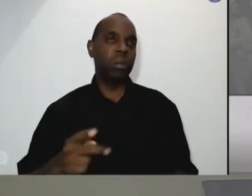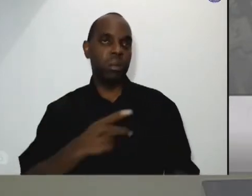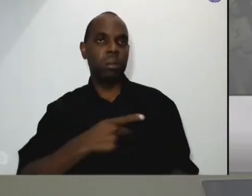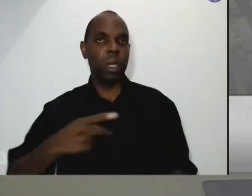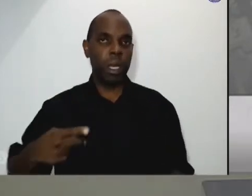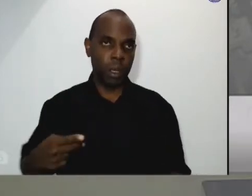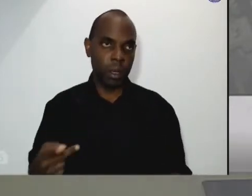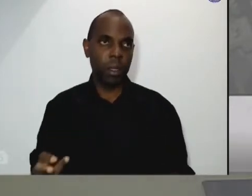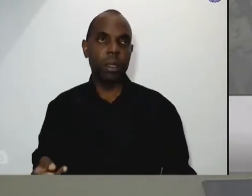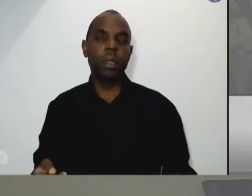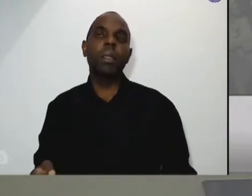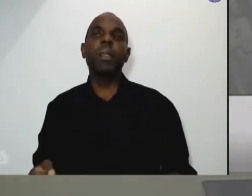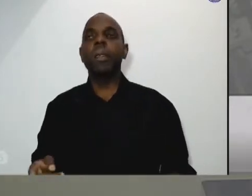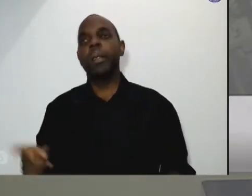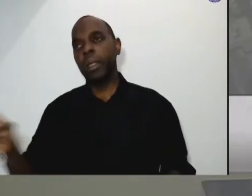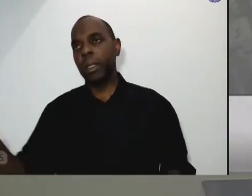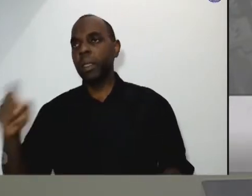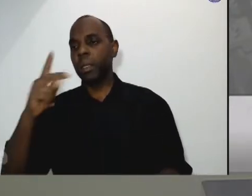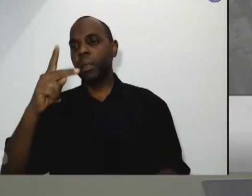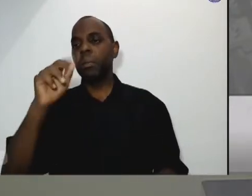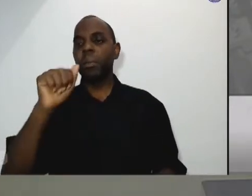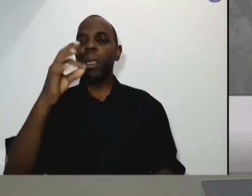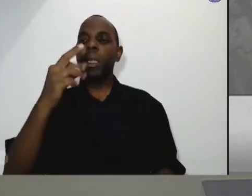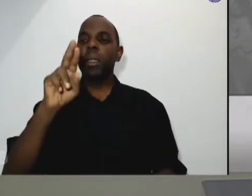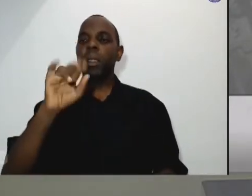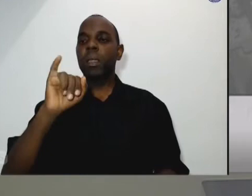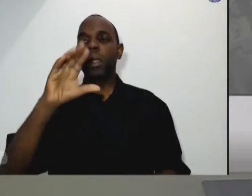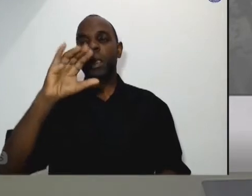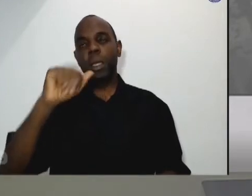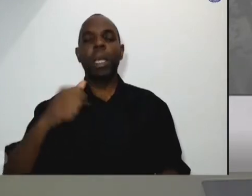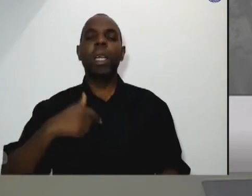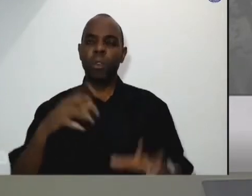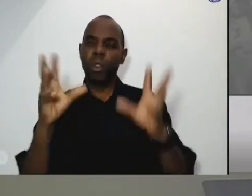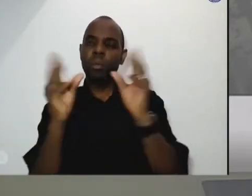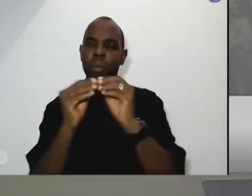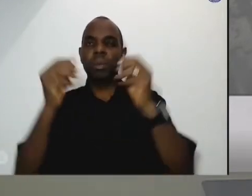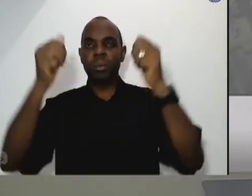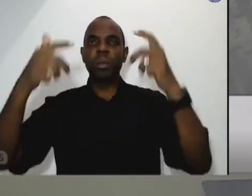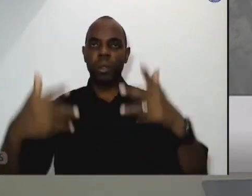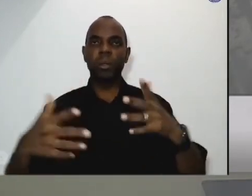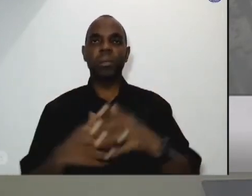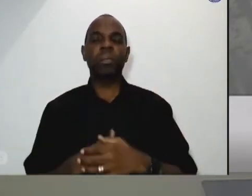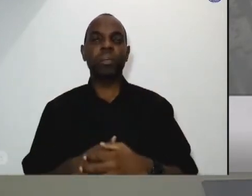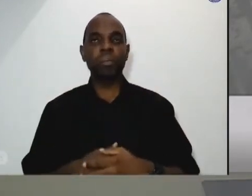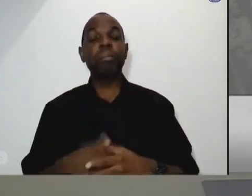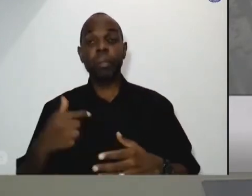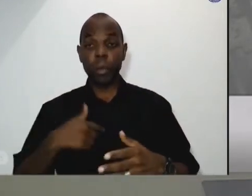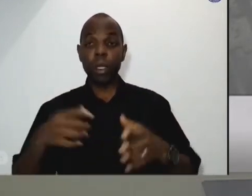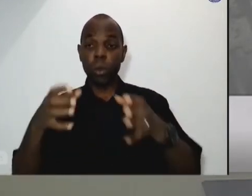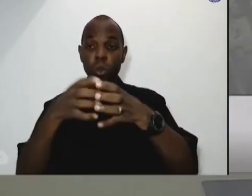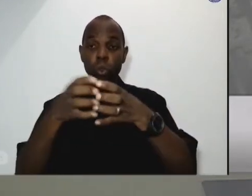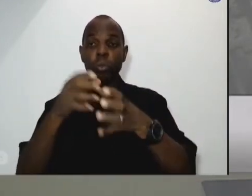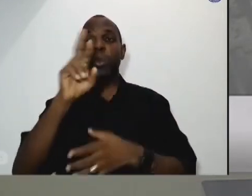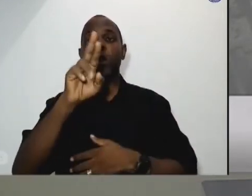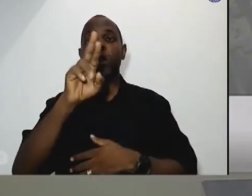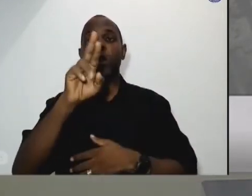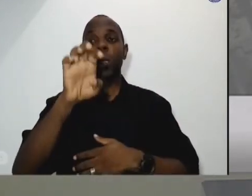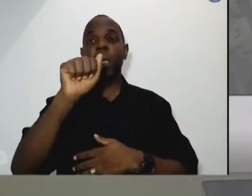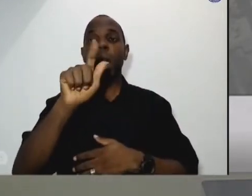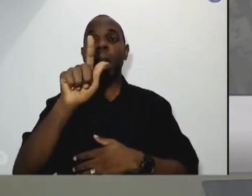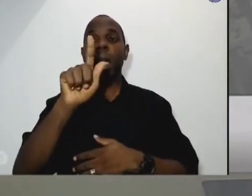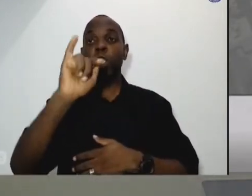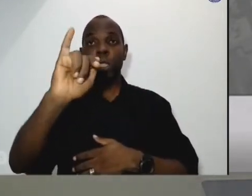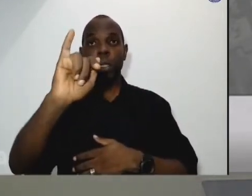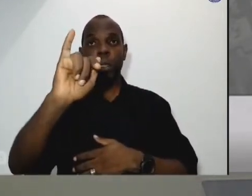ela me mata então o grupo REAGE começou em Curitiba nós somos um